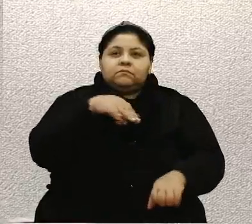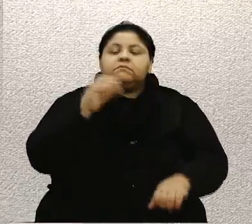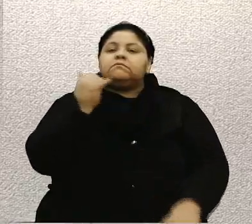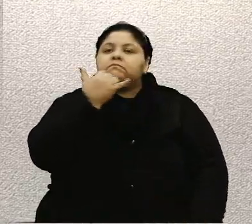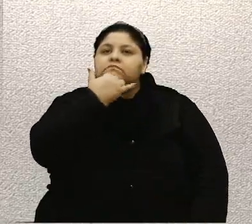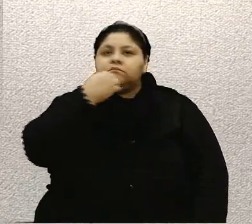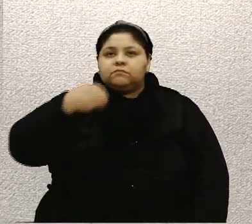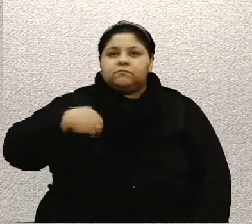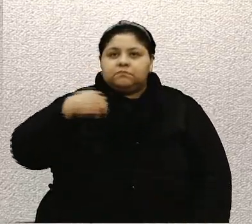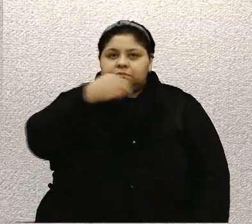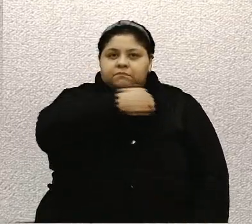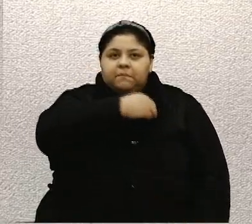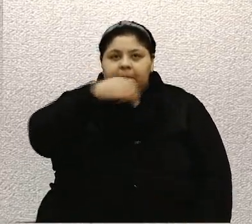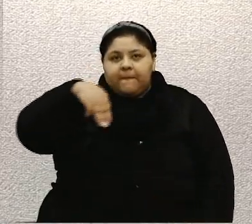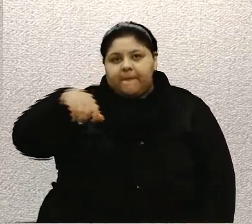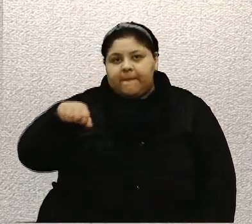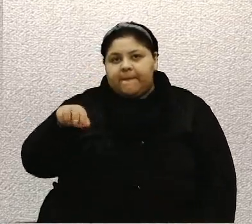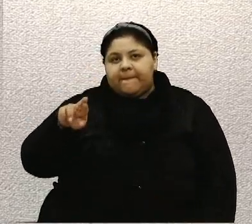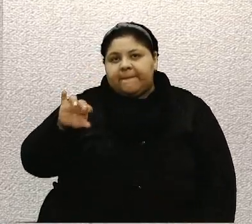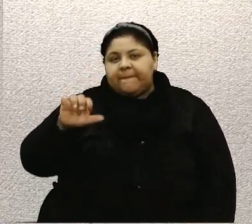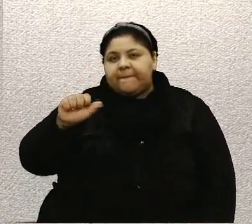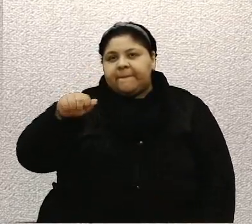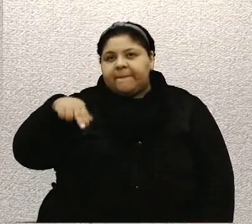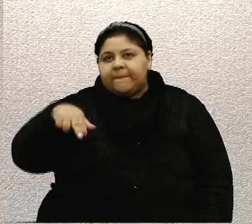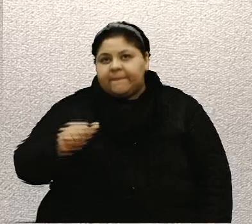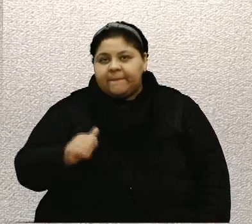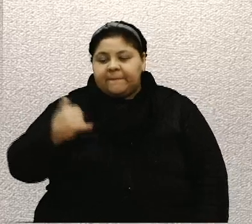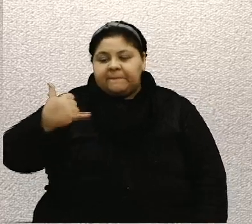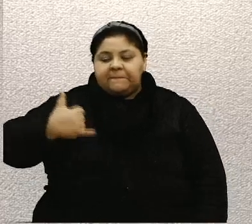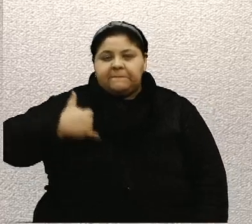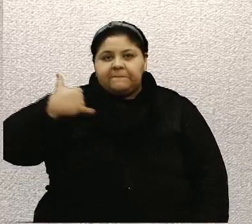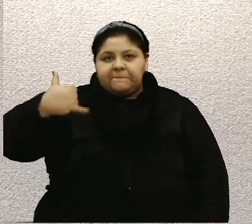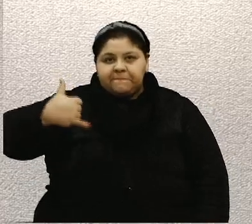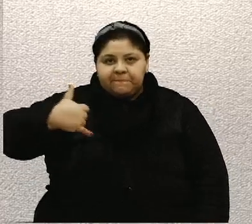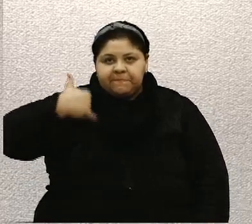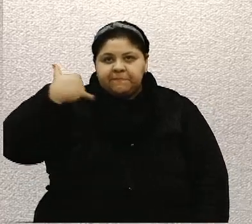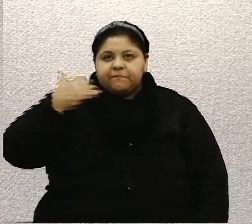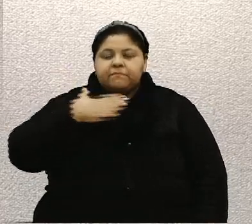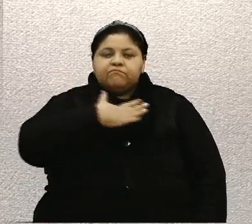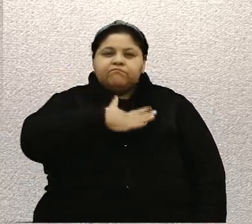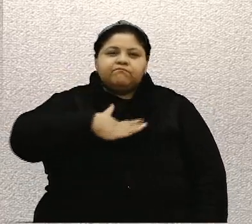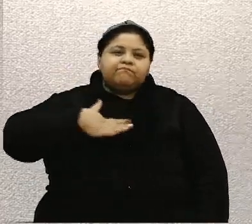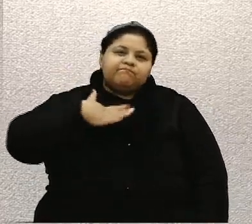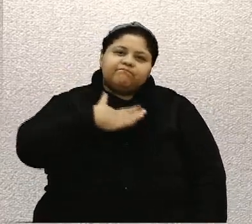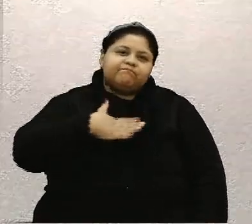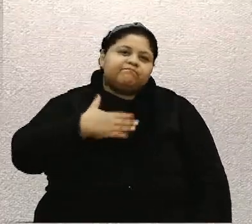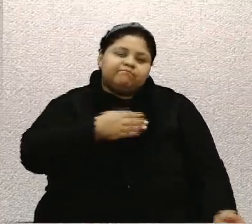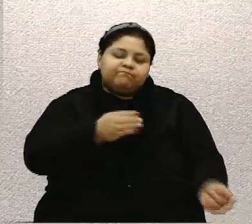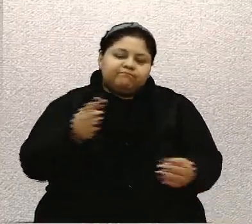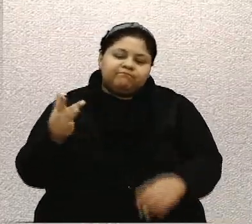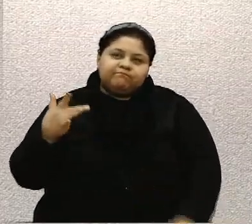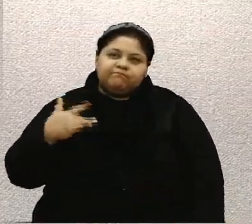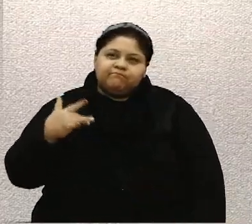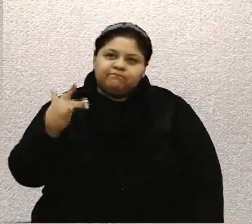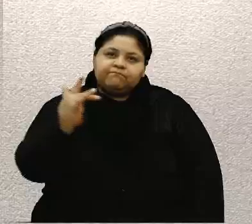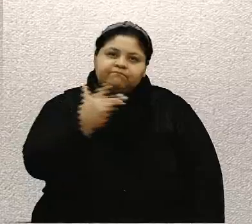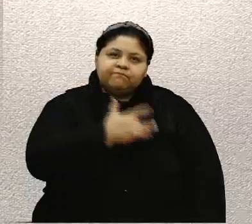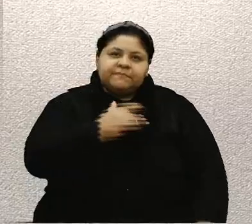nefrologista, pelo seu aniversário e desejar muita saúde, muitas